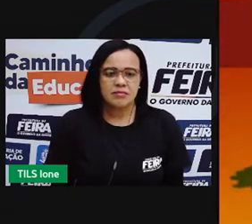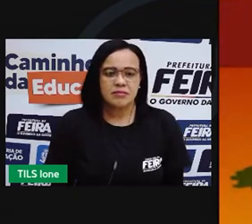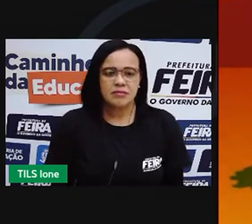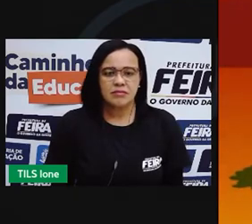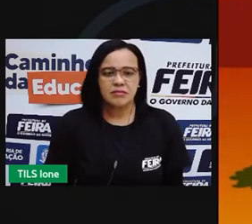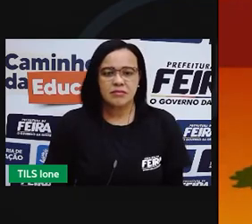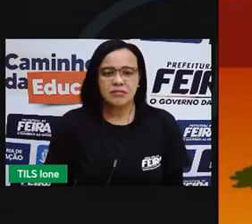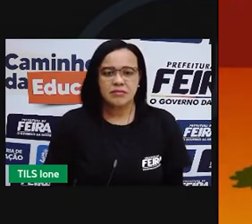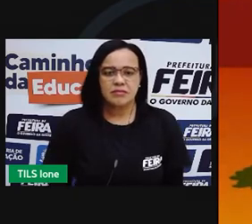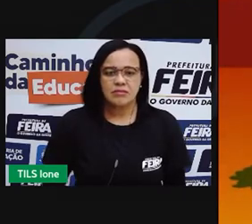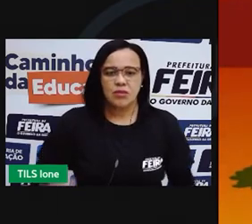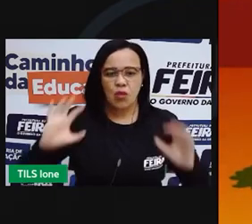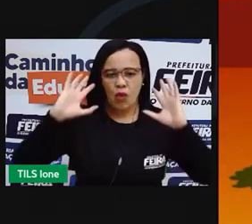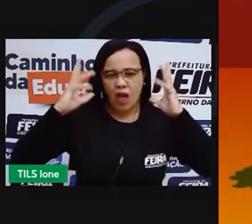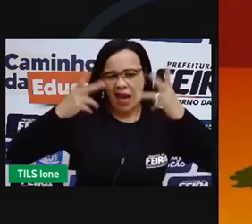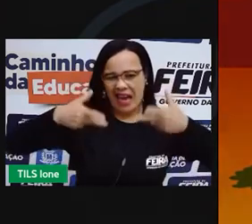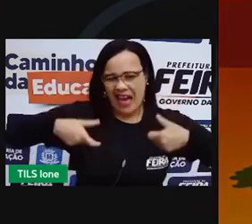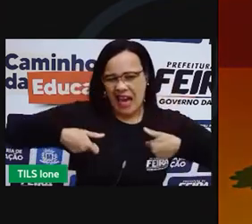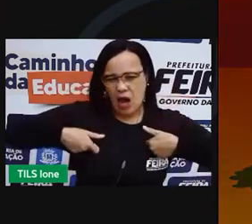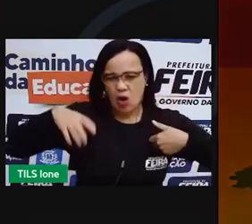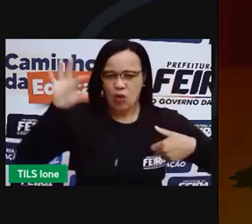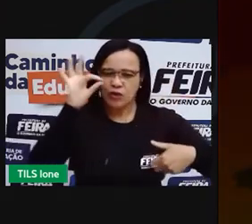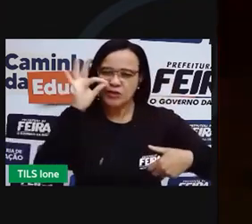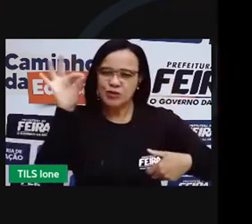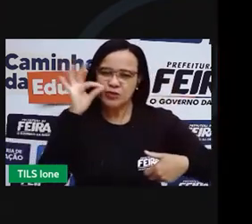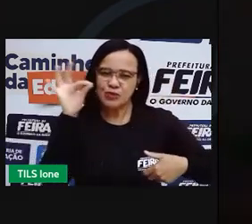O LEÃO E O RATINHO